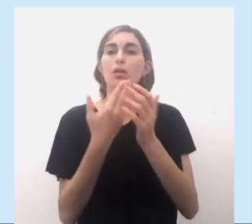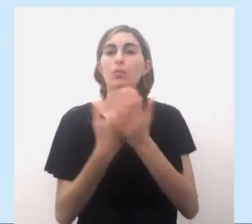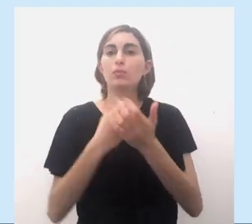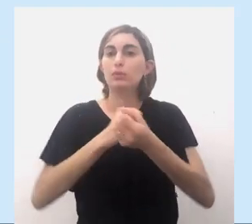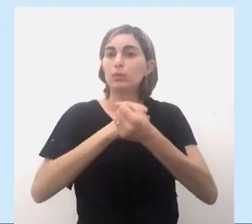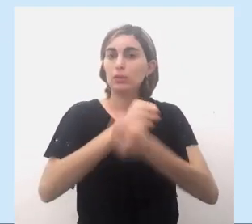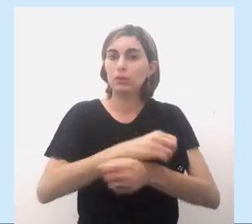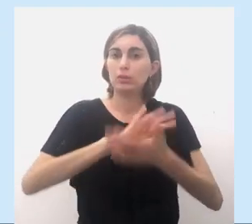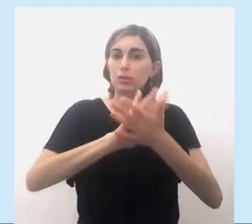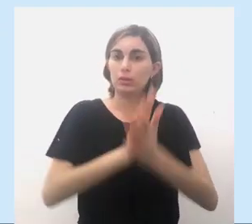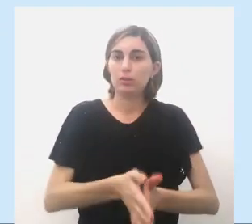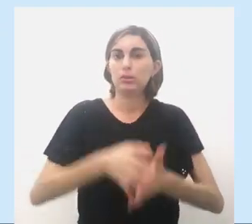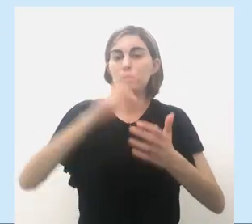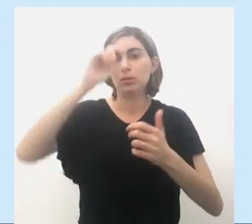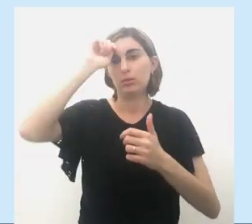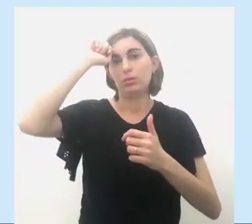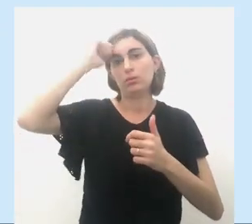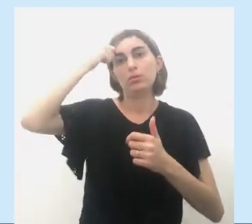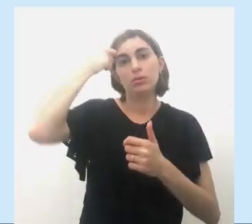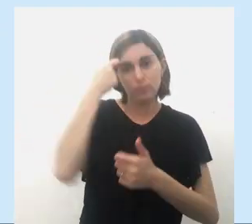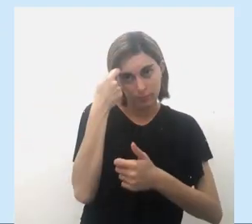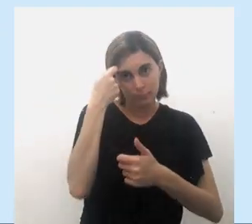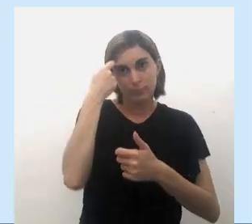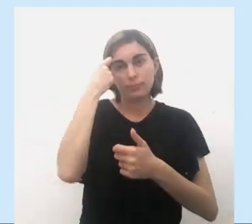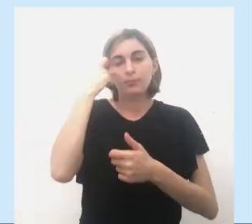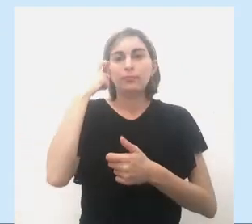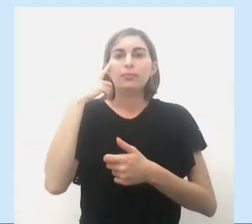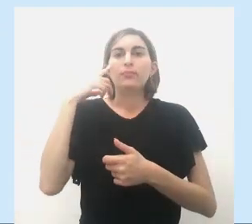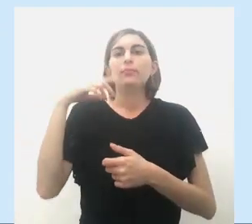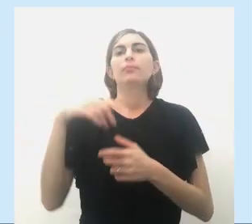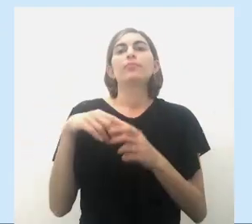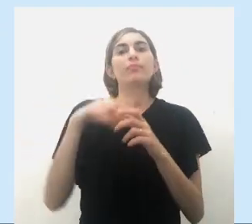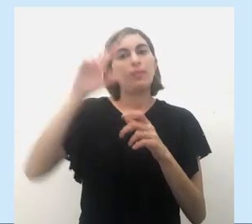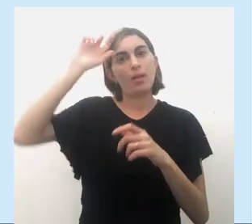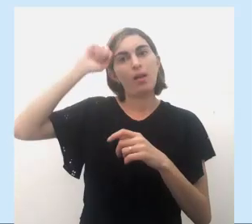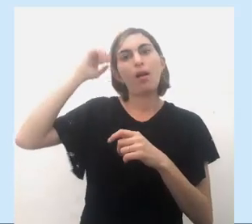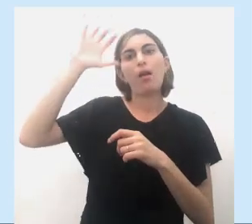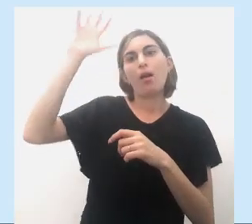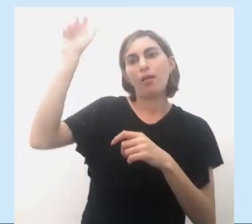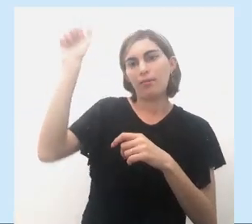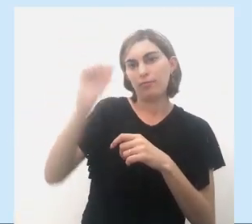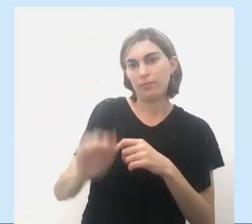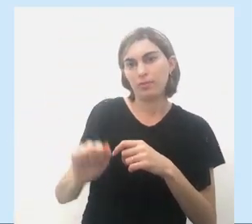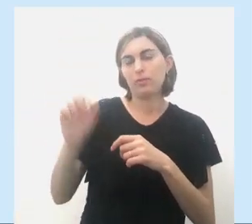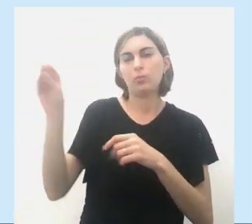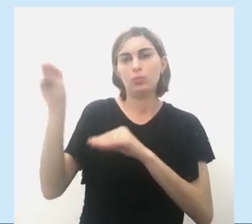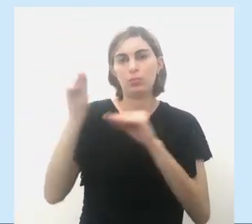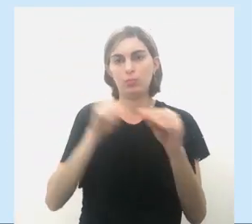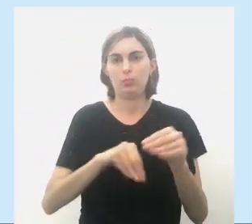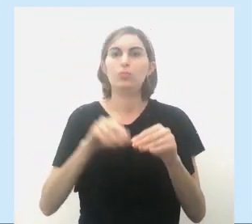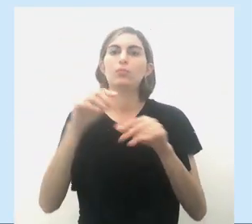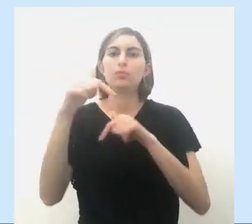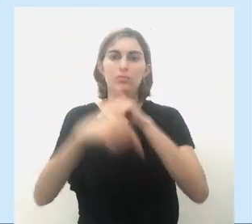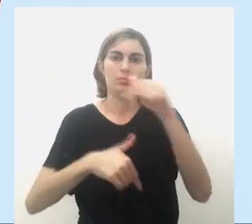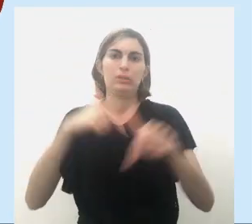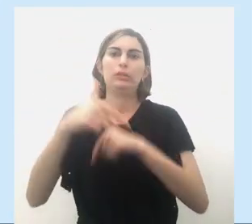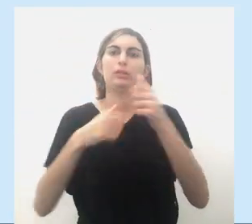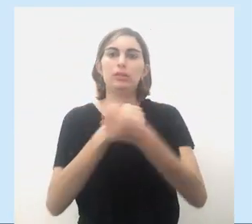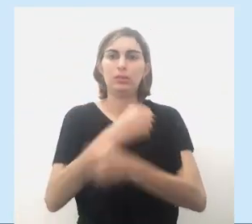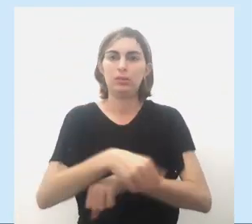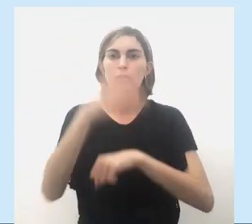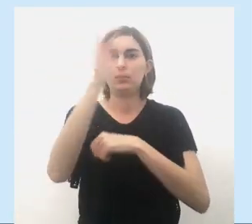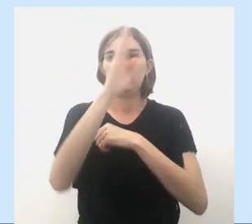da exploração do trabalho dos negros africanos trazidos para o trabalho